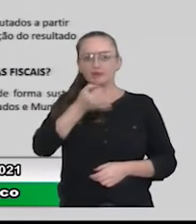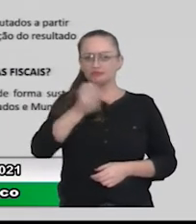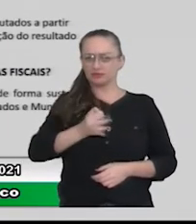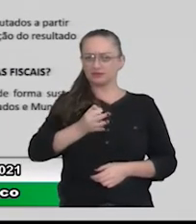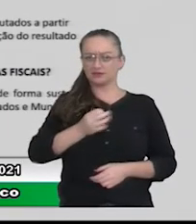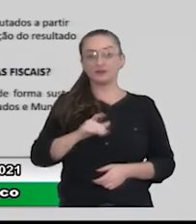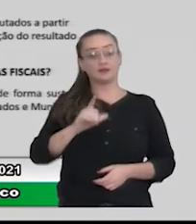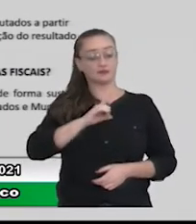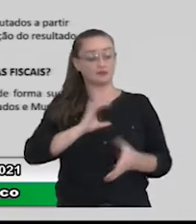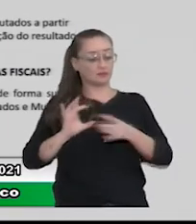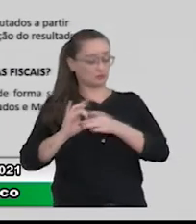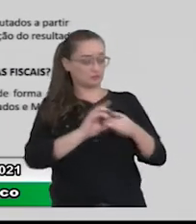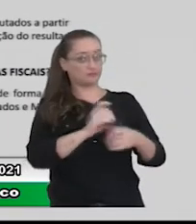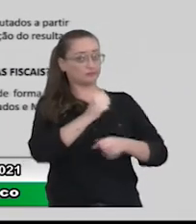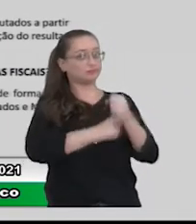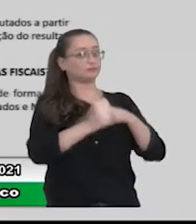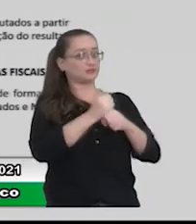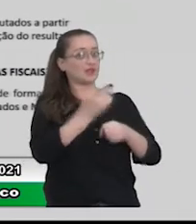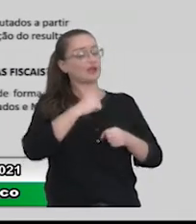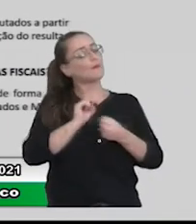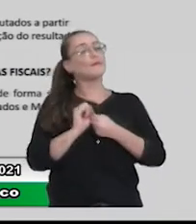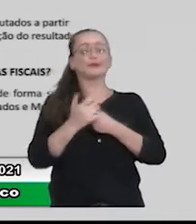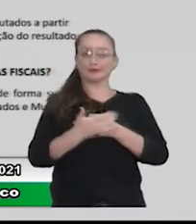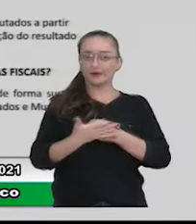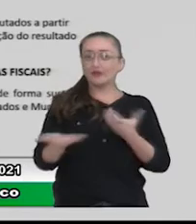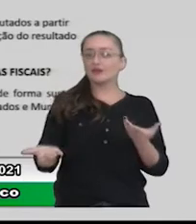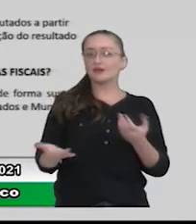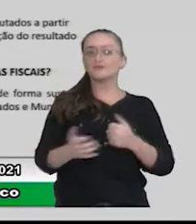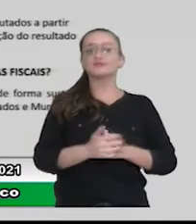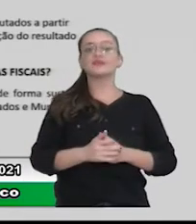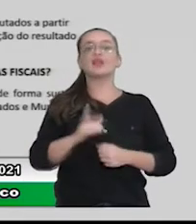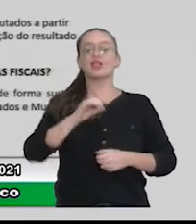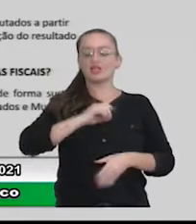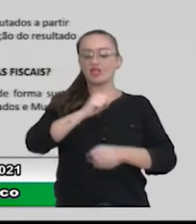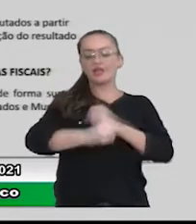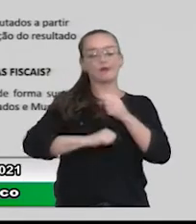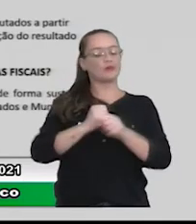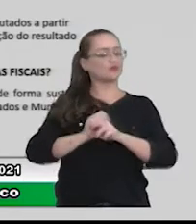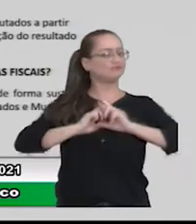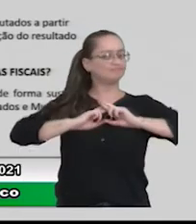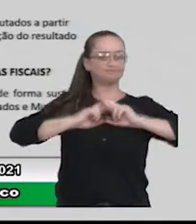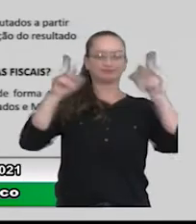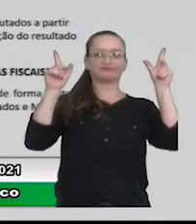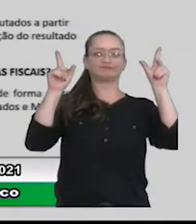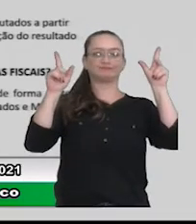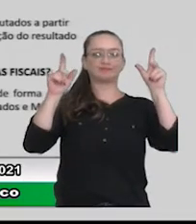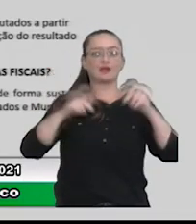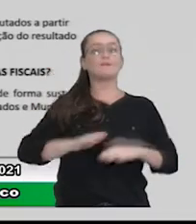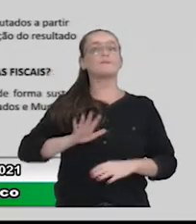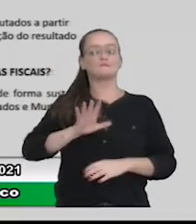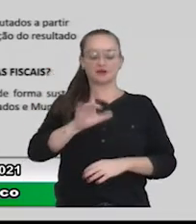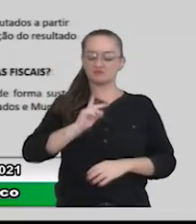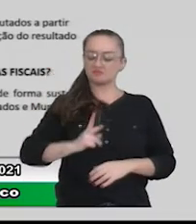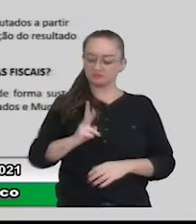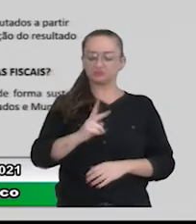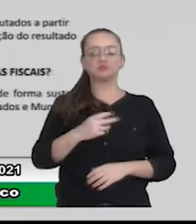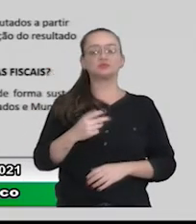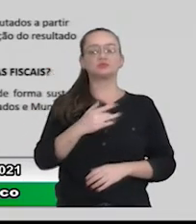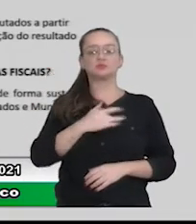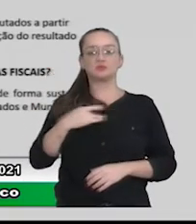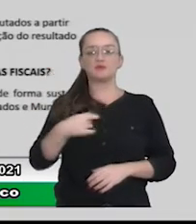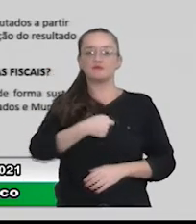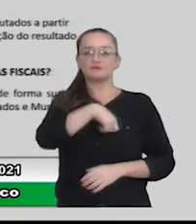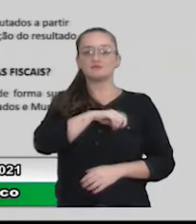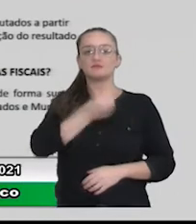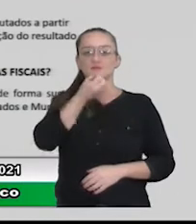teve no último ano, que é um ano de pandemia, é um ano totalmente atípico, e a gente vai passar